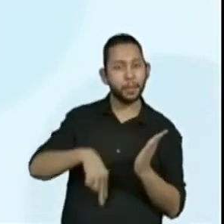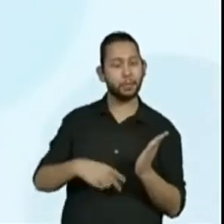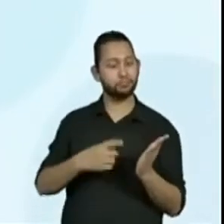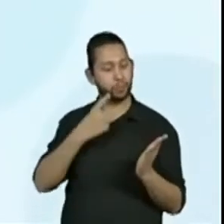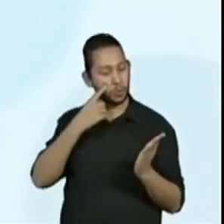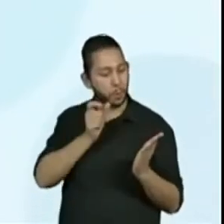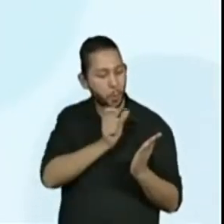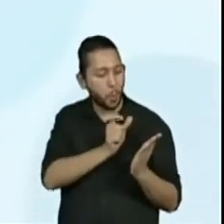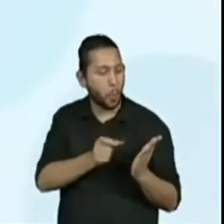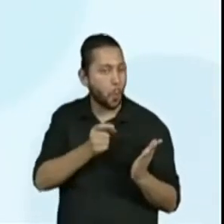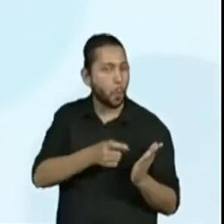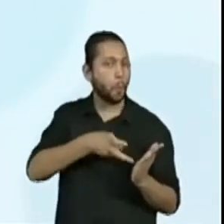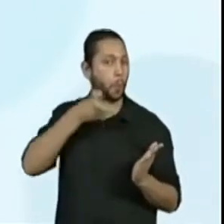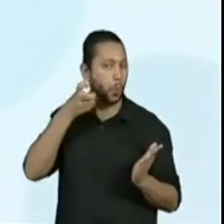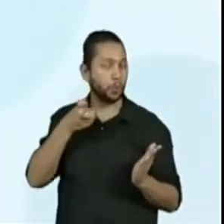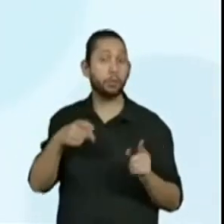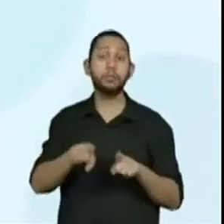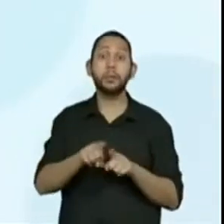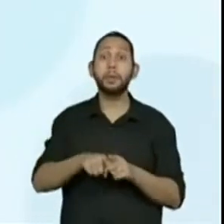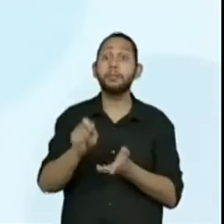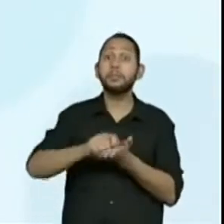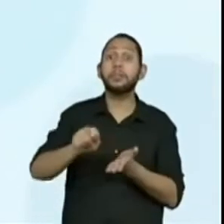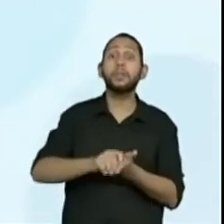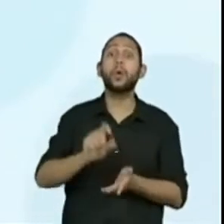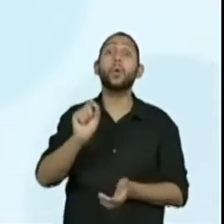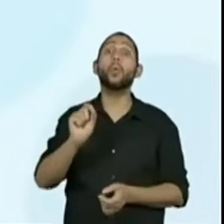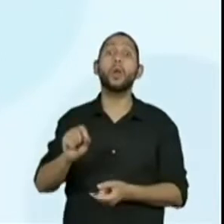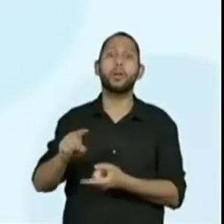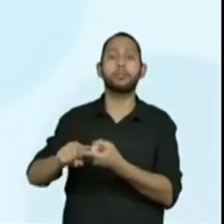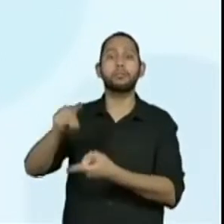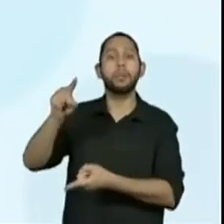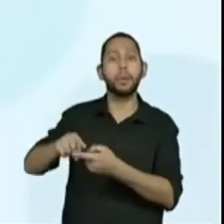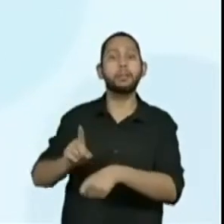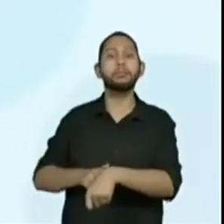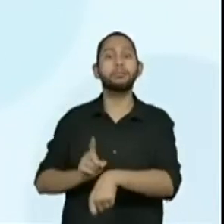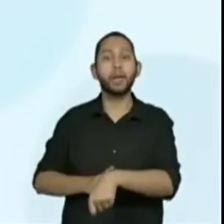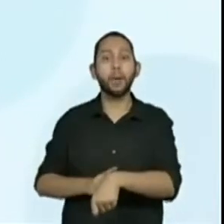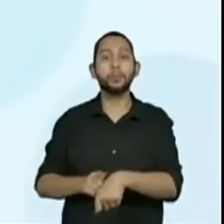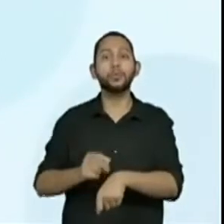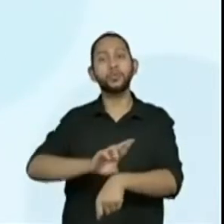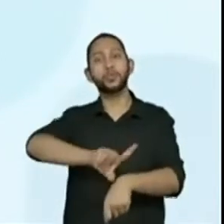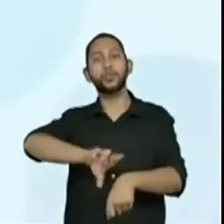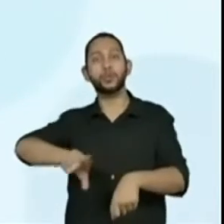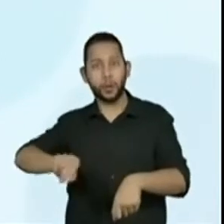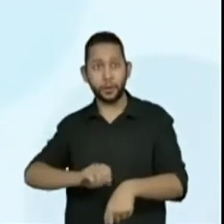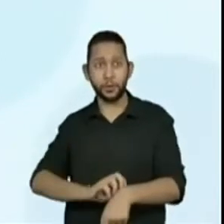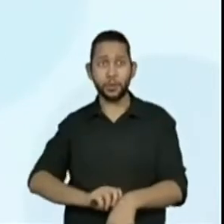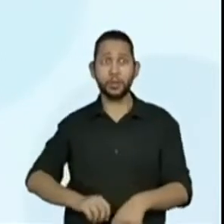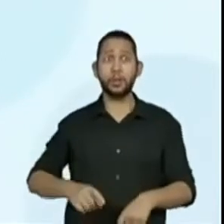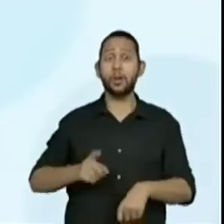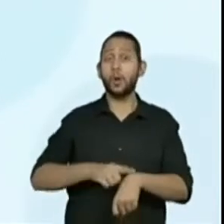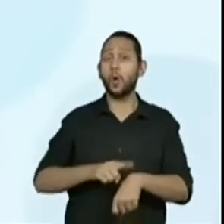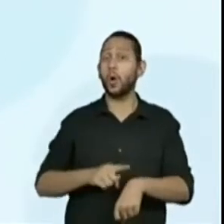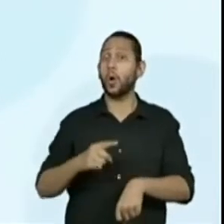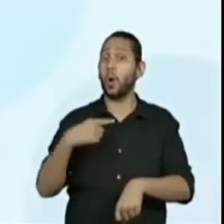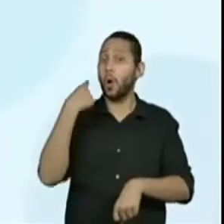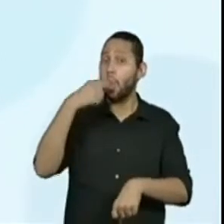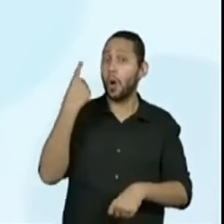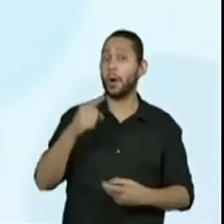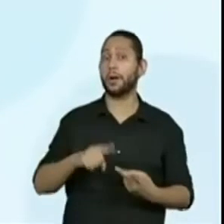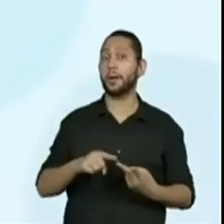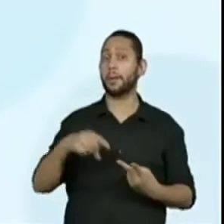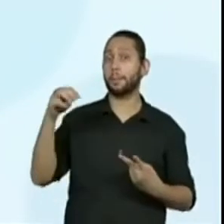reconhecer e registrar medidas e intervalos de tempo, tempo, desculpa, em horas, minutos e